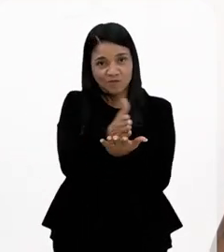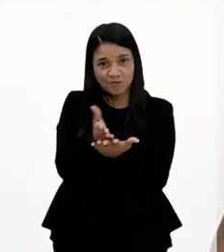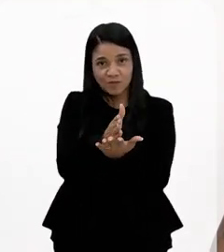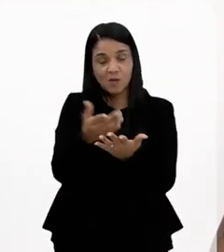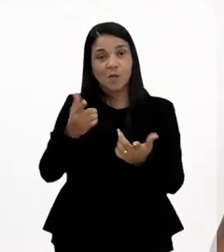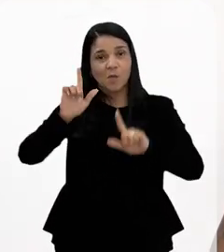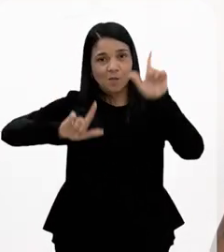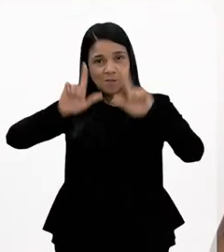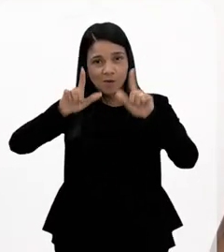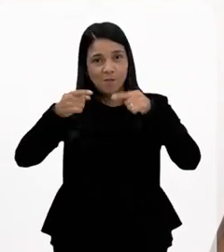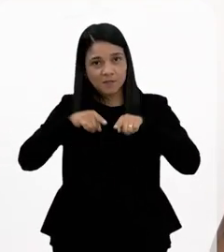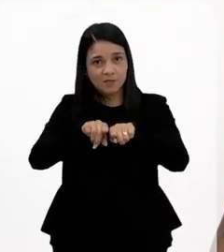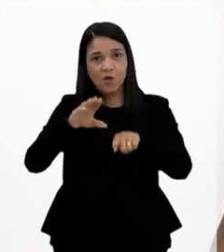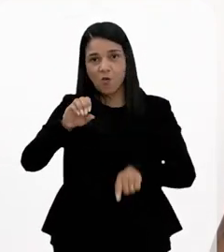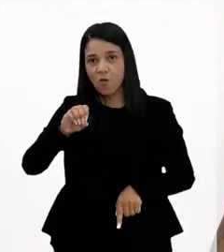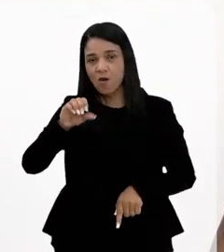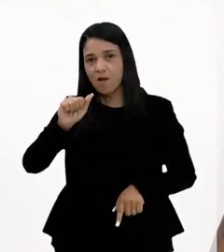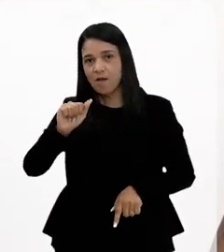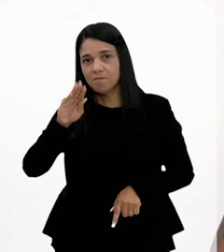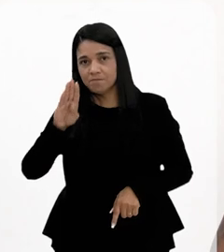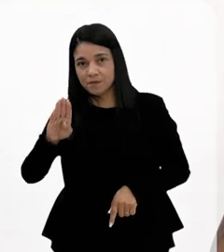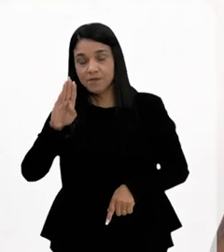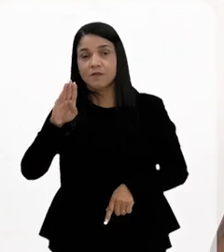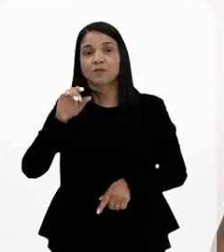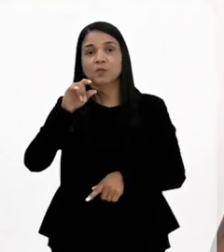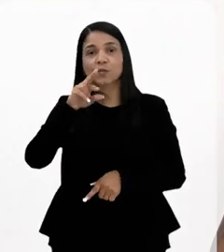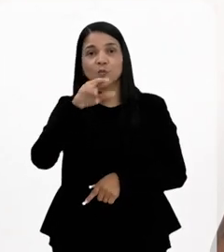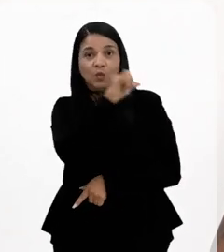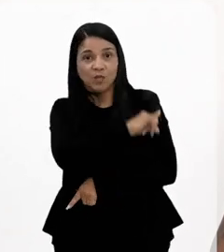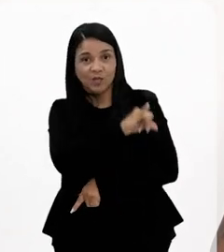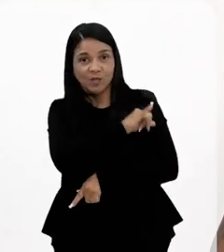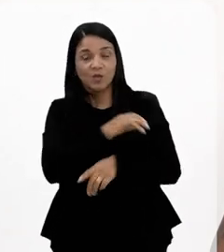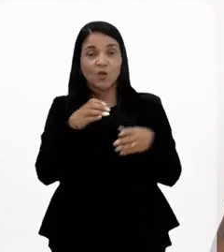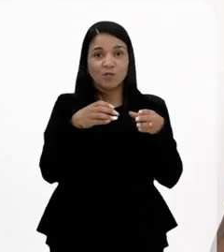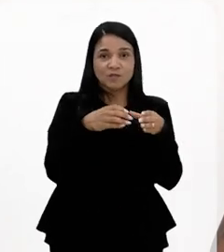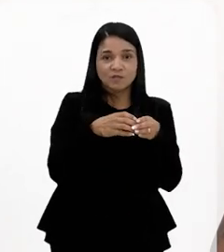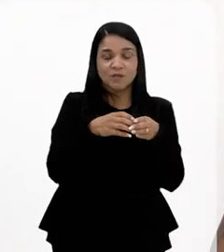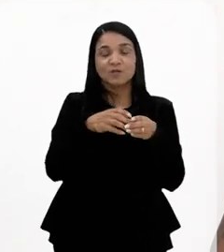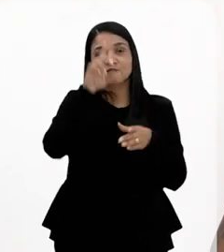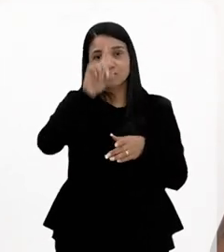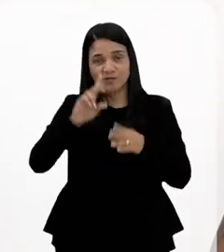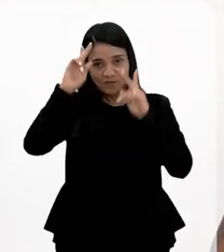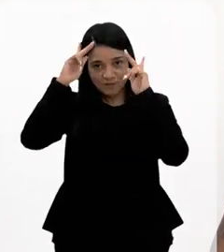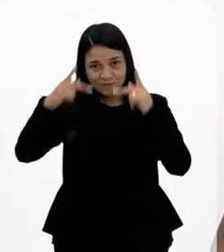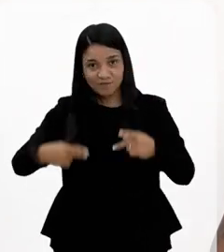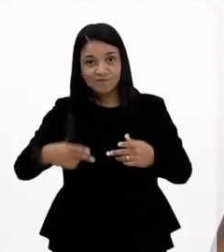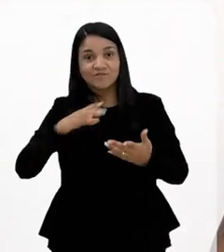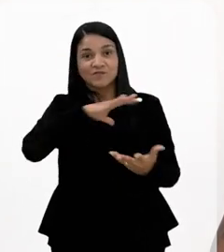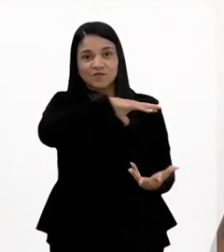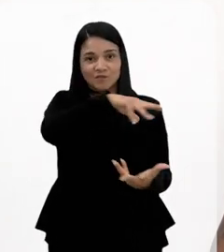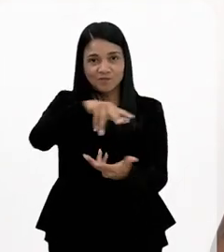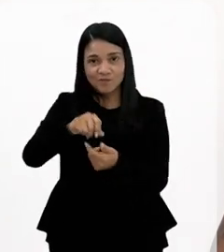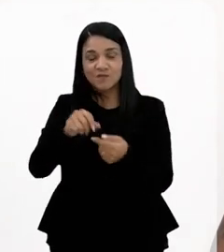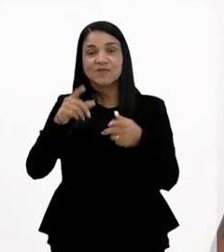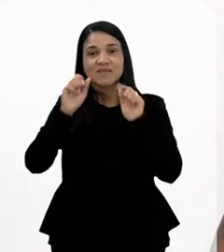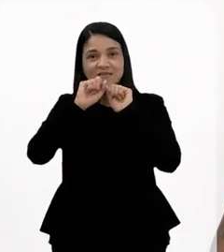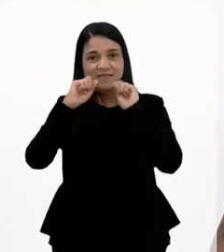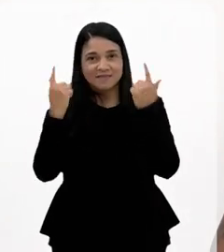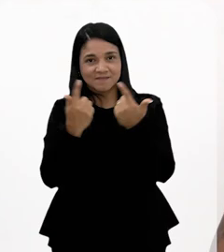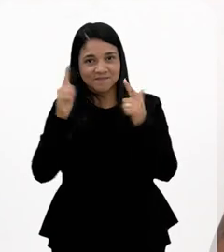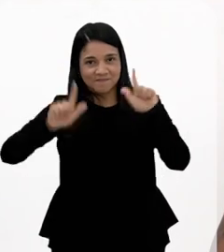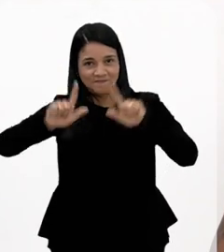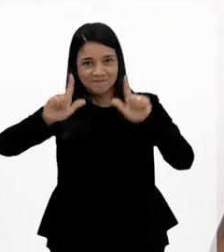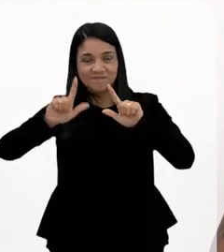Fronteiras, um programa da parceria Ordem dos Advogados do Brasil e do Rio de Janeiro, a Comissão de Direito Internacional e a Assembleia